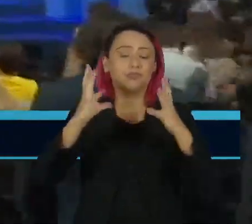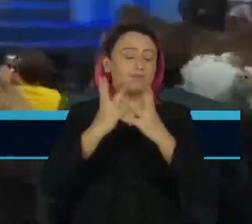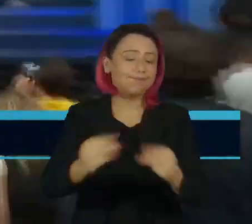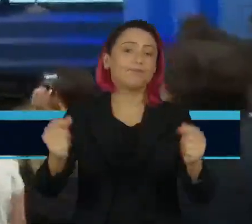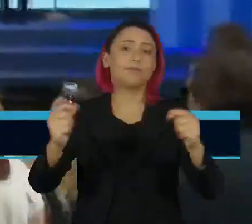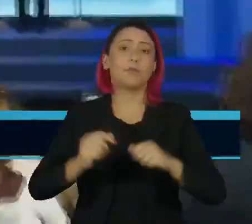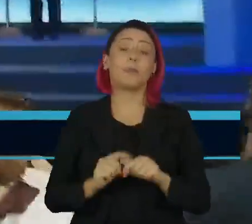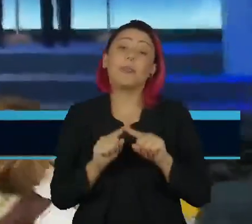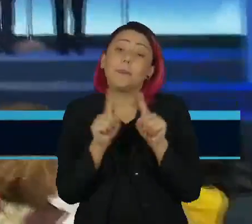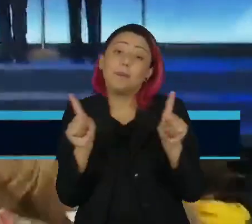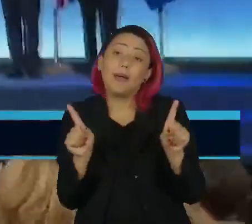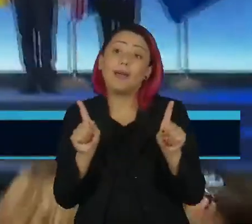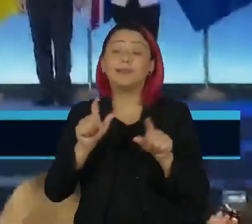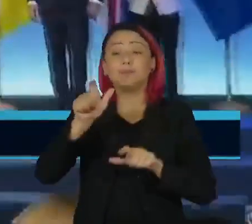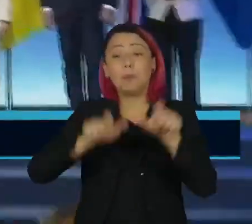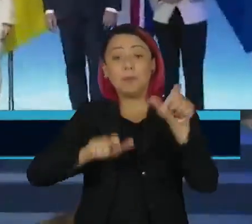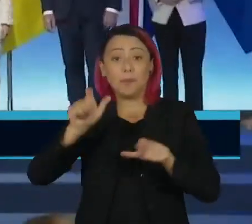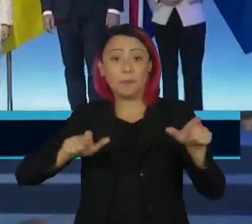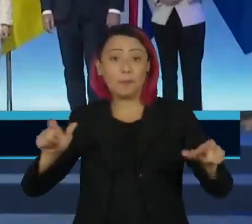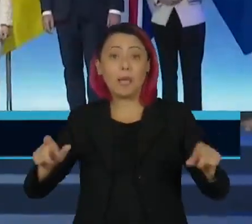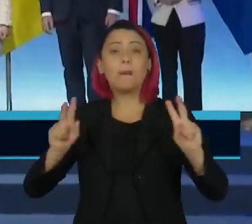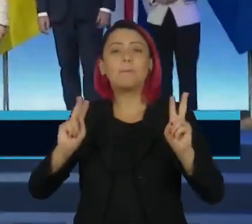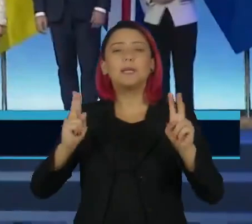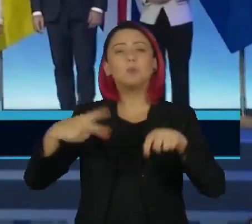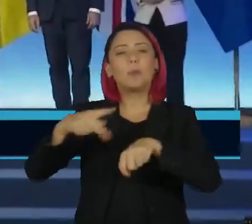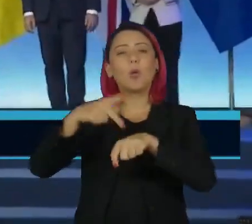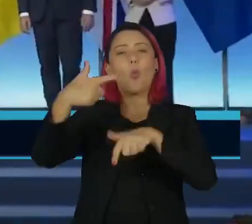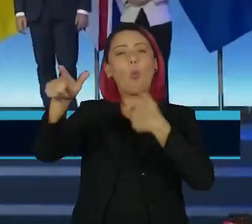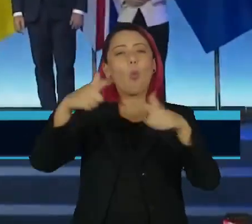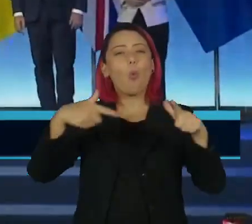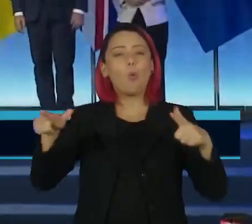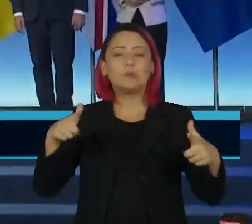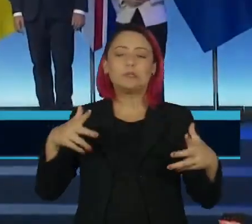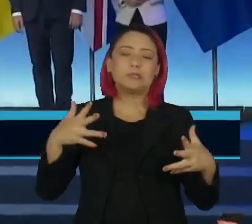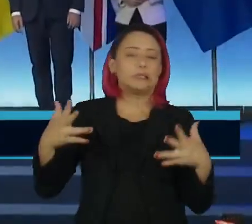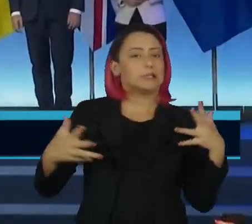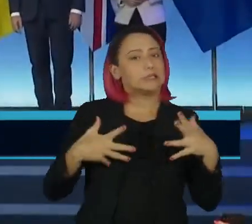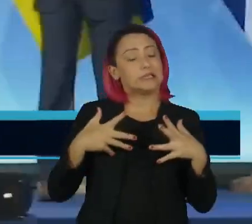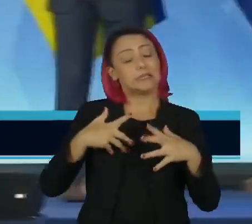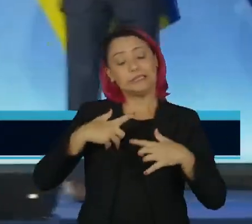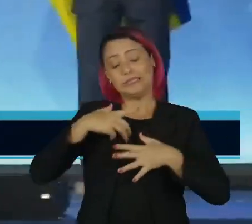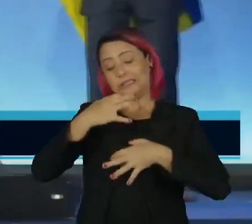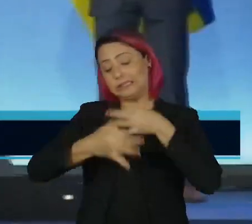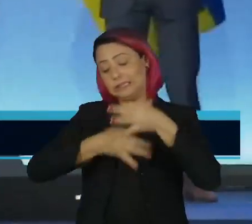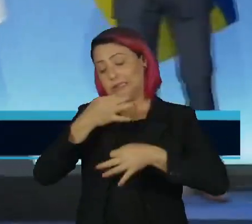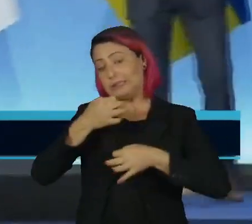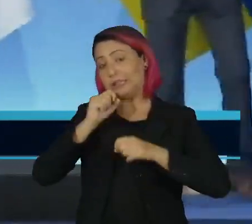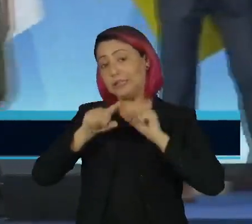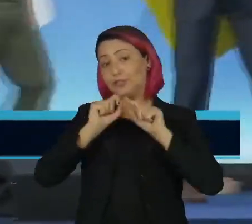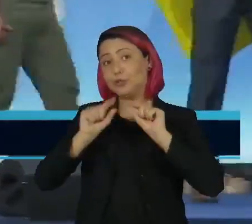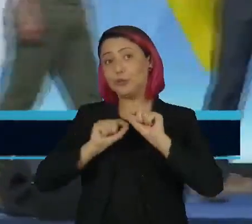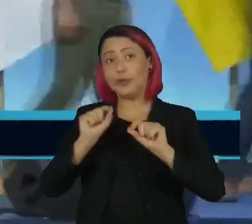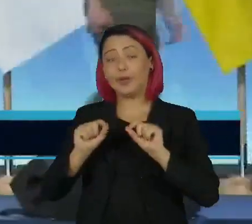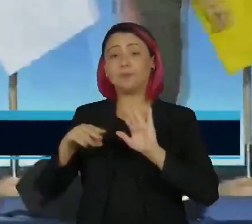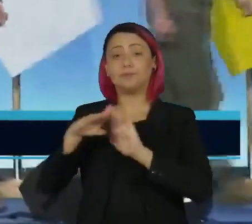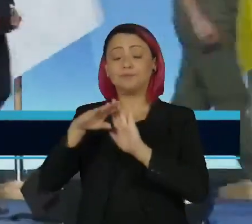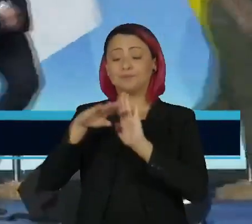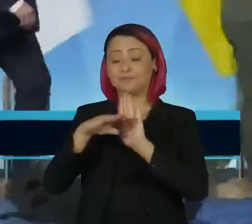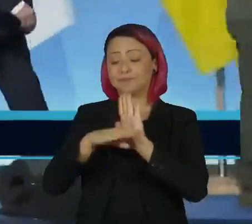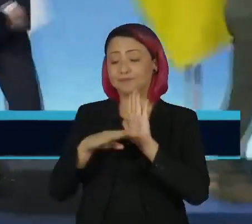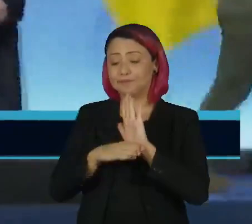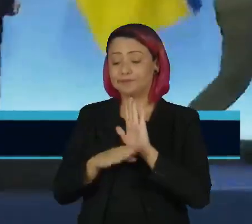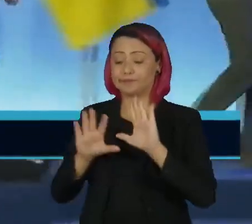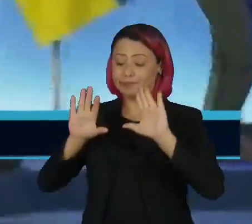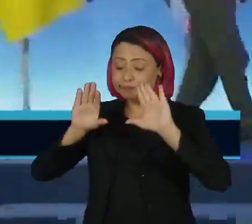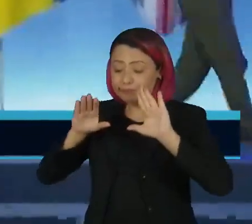críticos, e mesmo os países emergentes, alertam que, uma vez mais, a pauta do encontro se limita ao